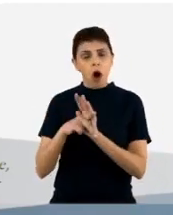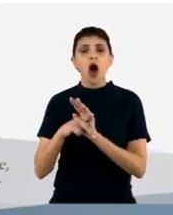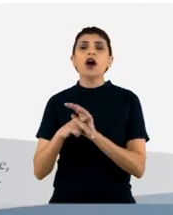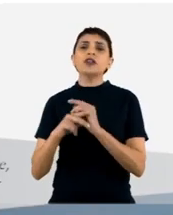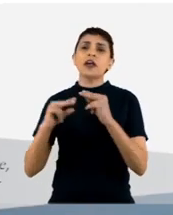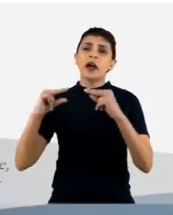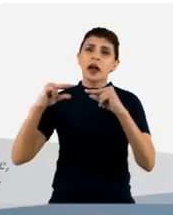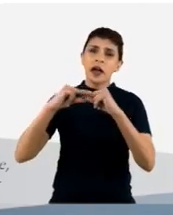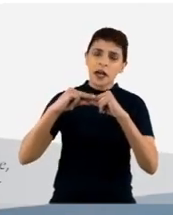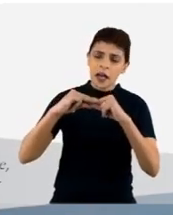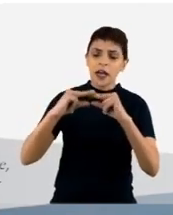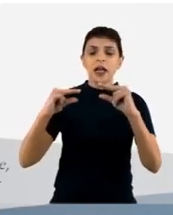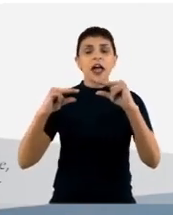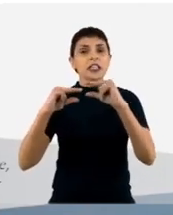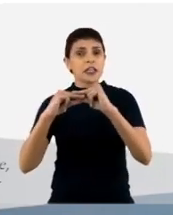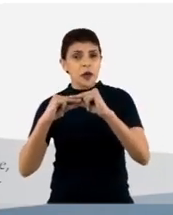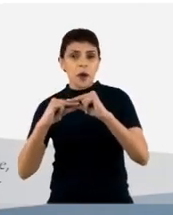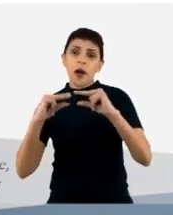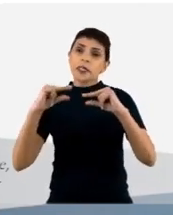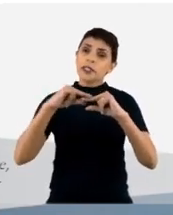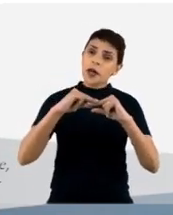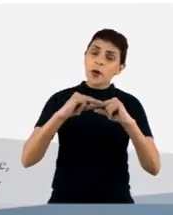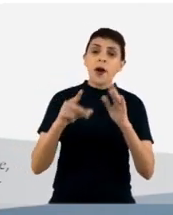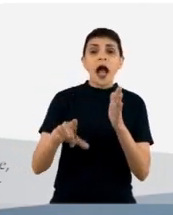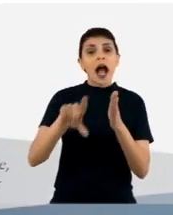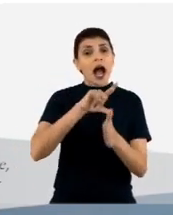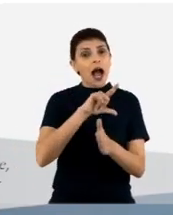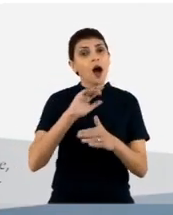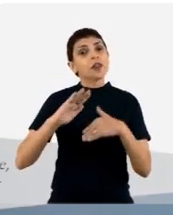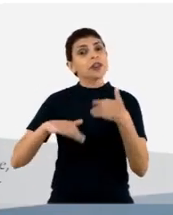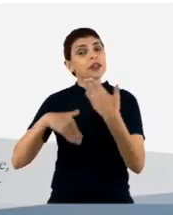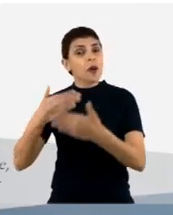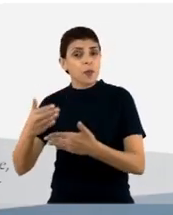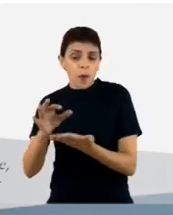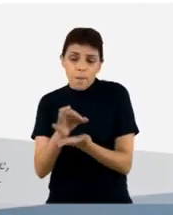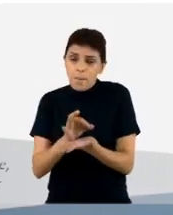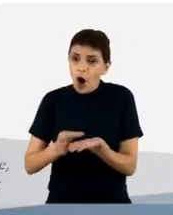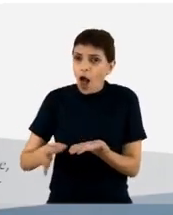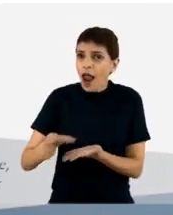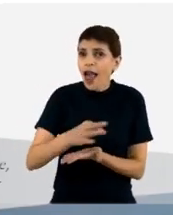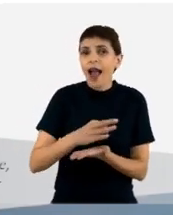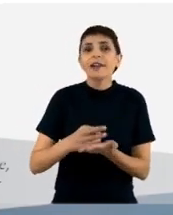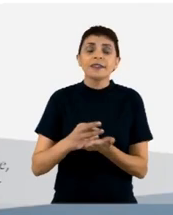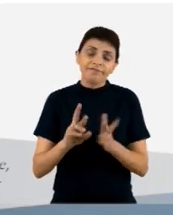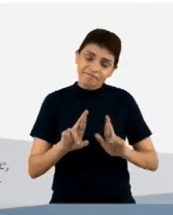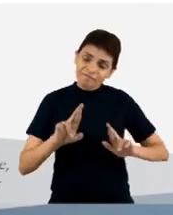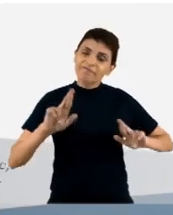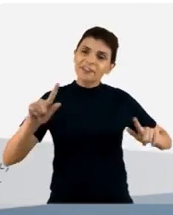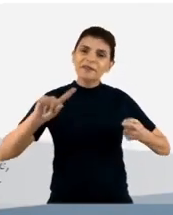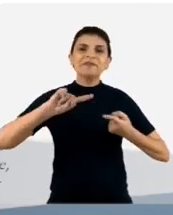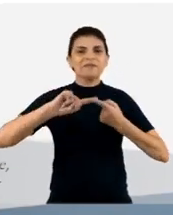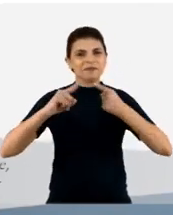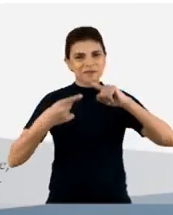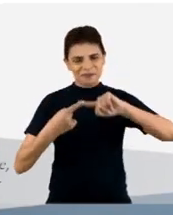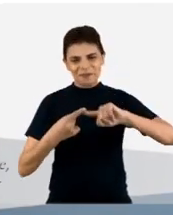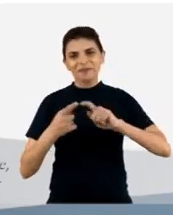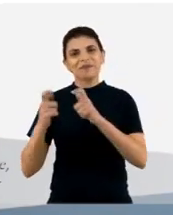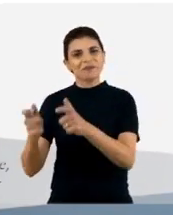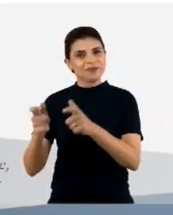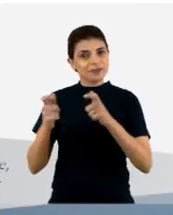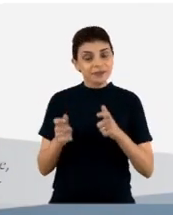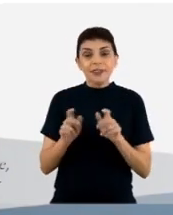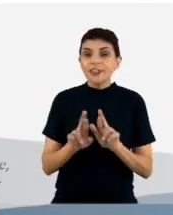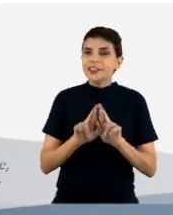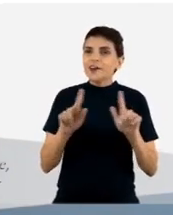ser uma das moléculas que nós selecionamos antes e outra poderia ser outra molécula então se ligando a dois locais